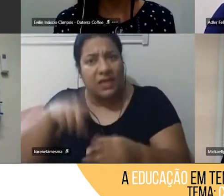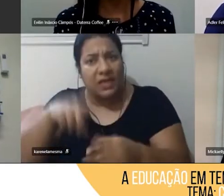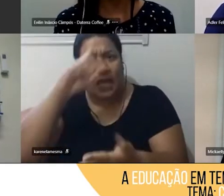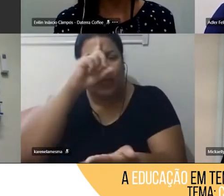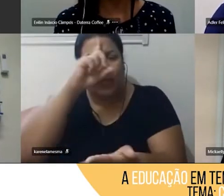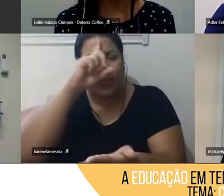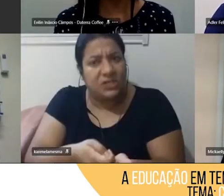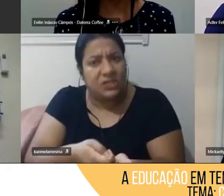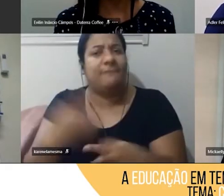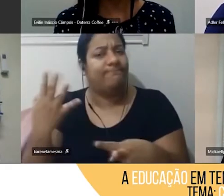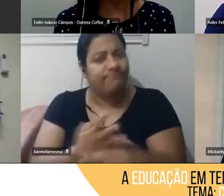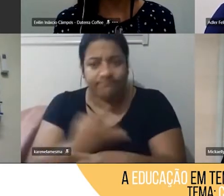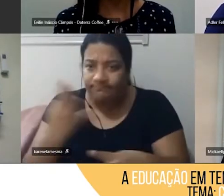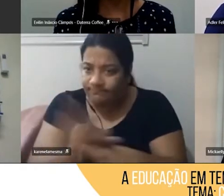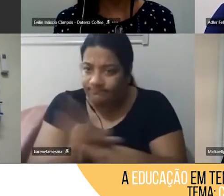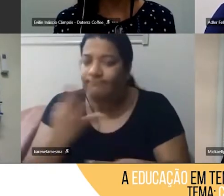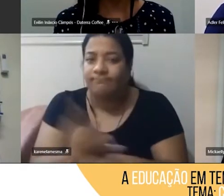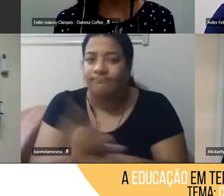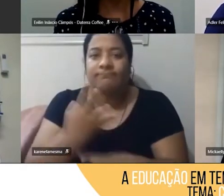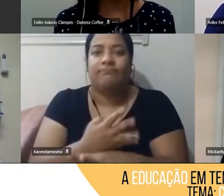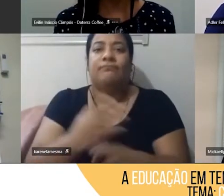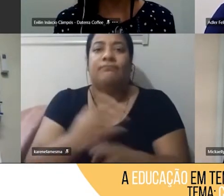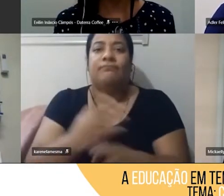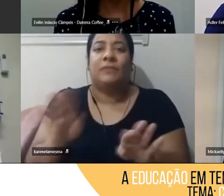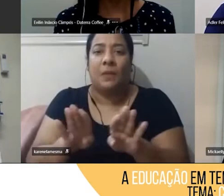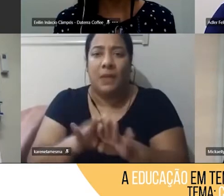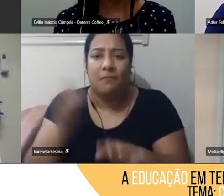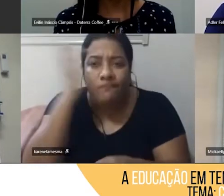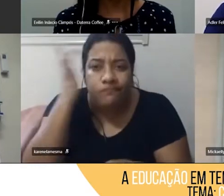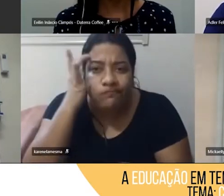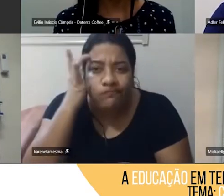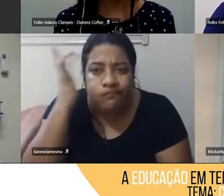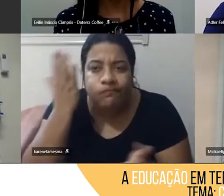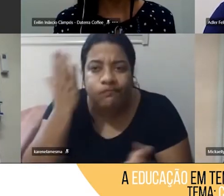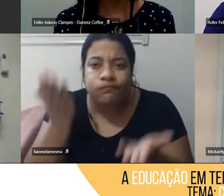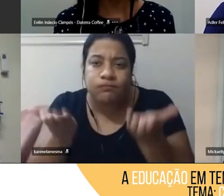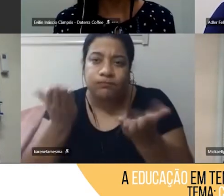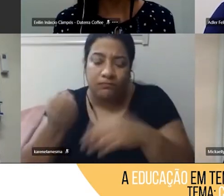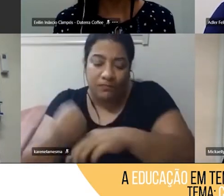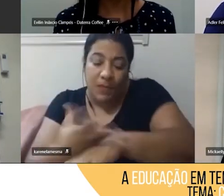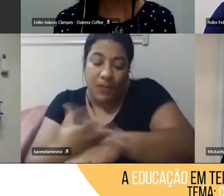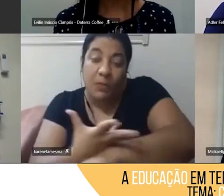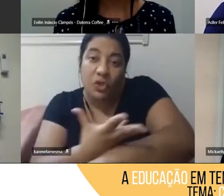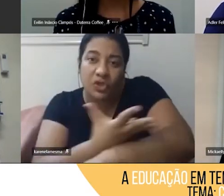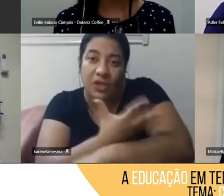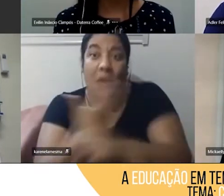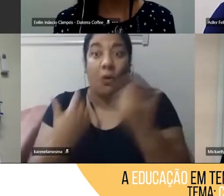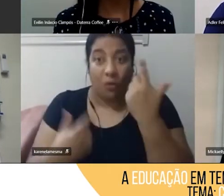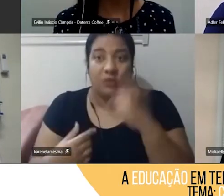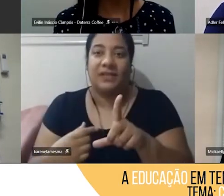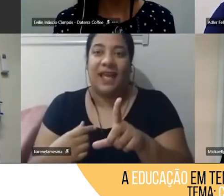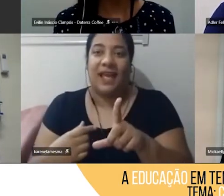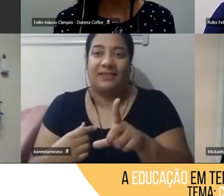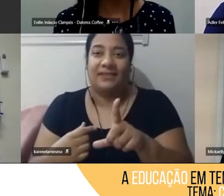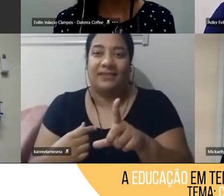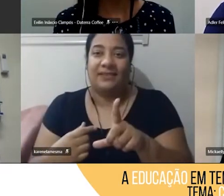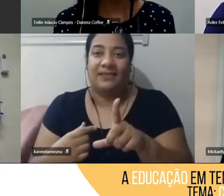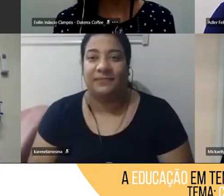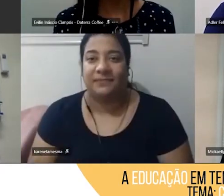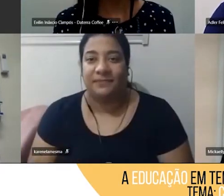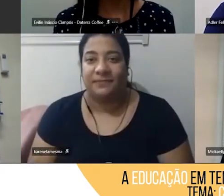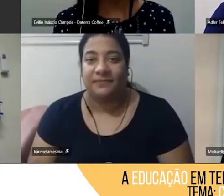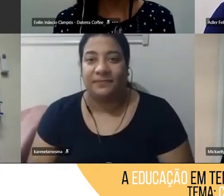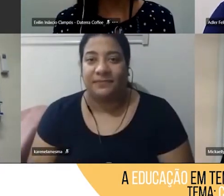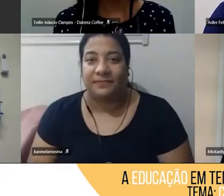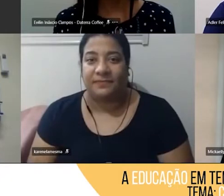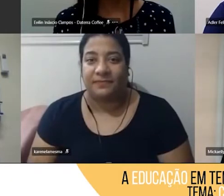resiliência, né, e equilíbrio emocional, cumprir os passos para alcançar o que ele quer. Quando a gente olha